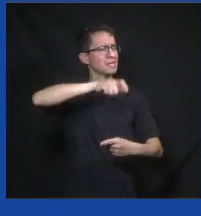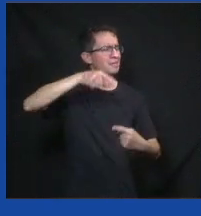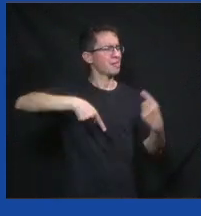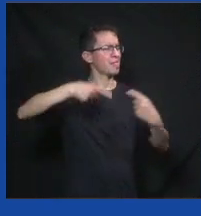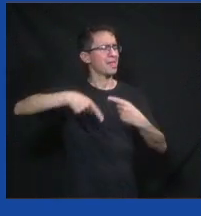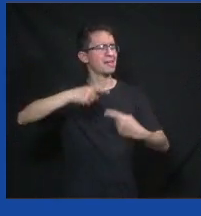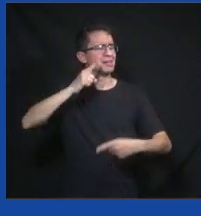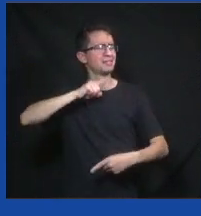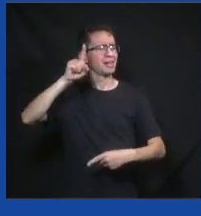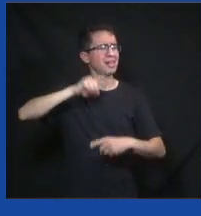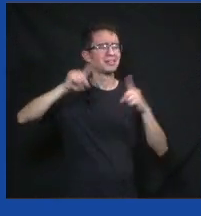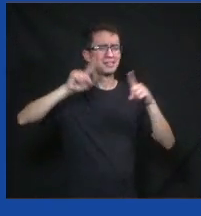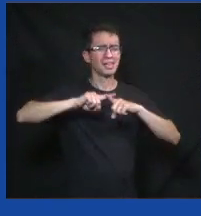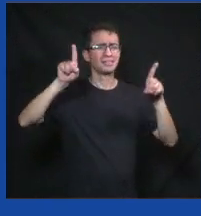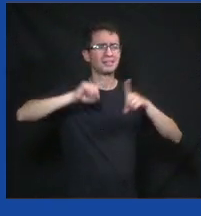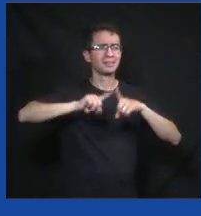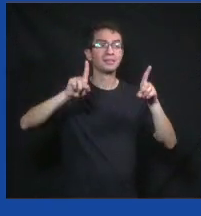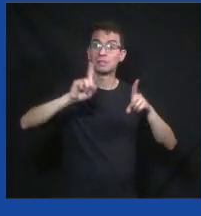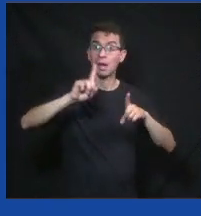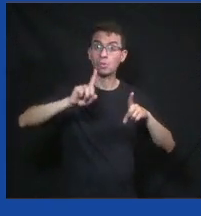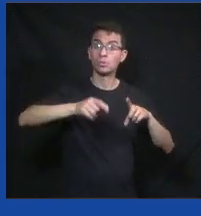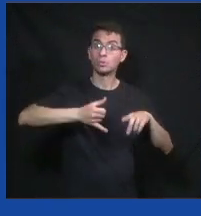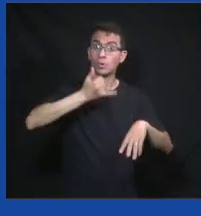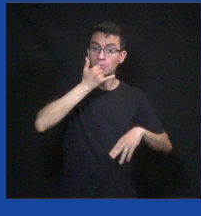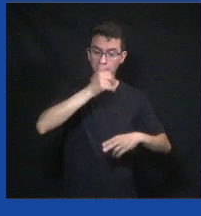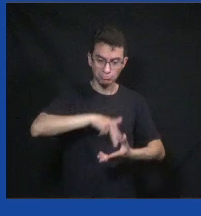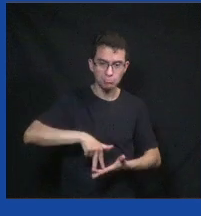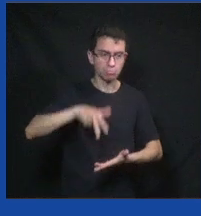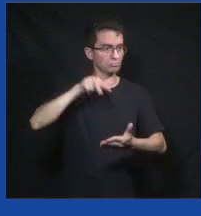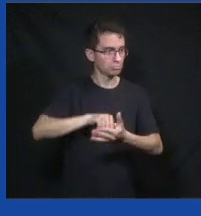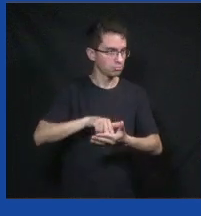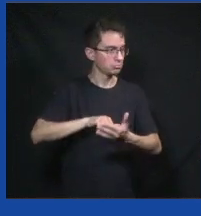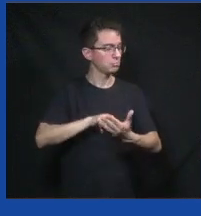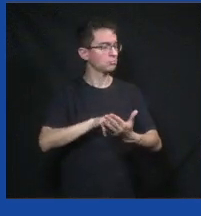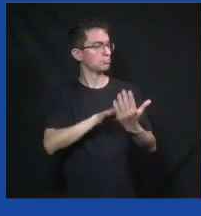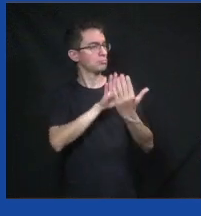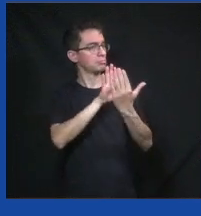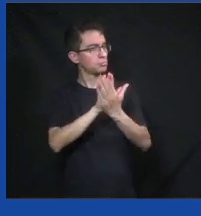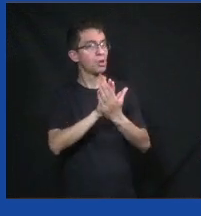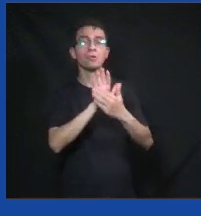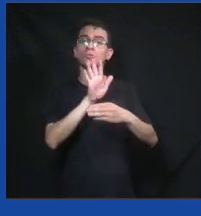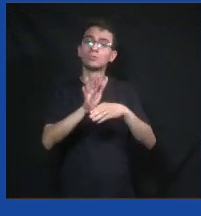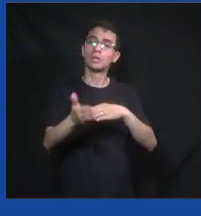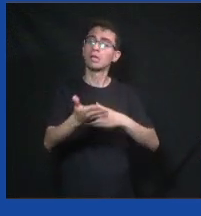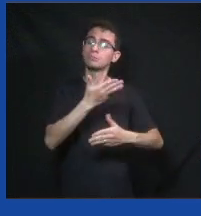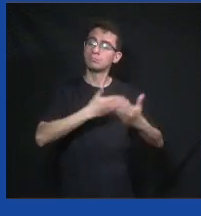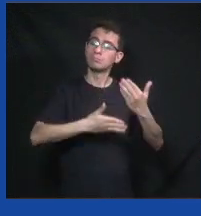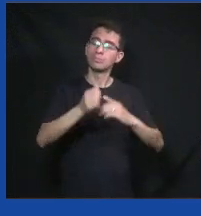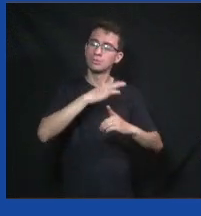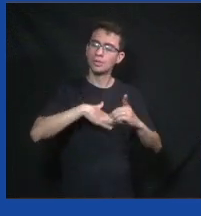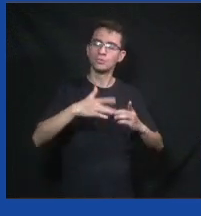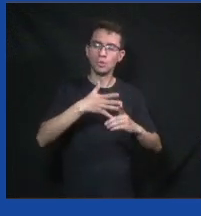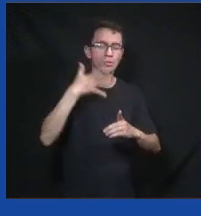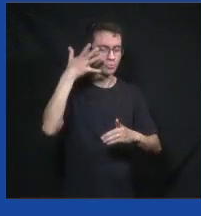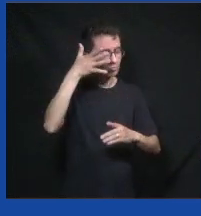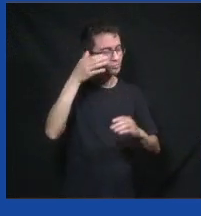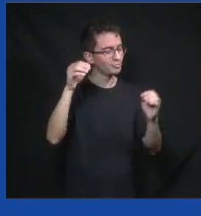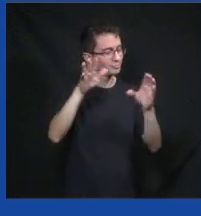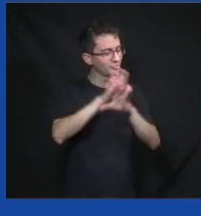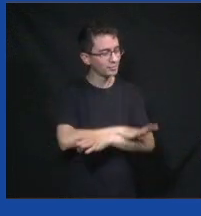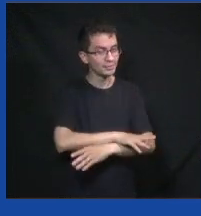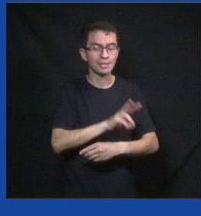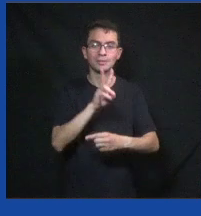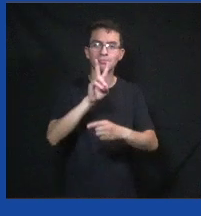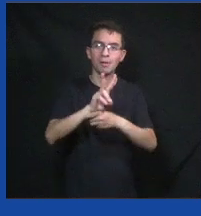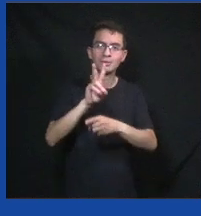tem que levantar do sofá e fazer o que a gente tem que fazer tentando melhorar a nossa sociedade. Essa é a minha fala. Espero que todo mundo tenha